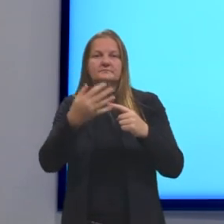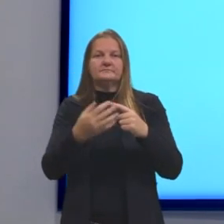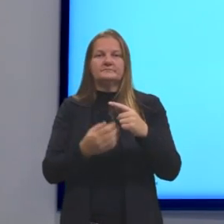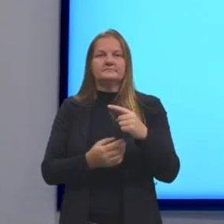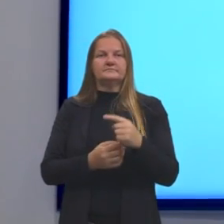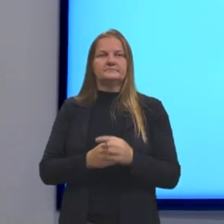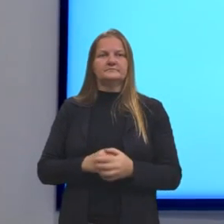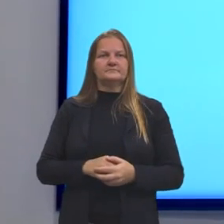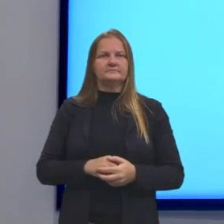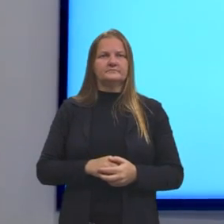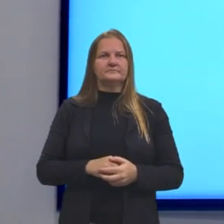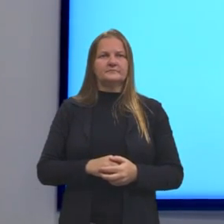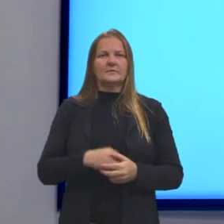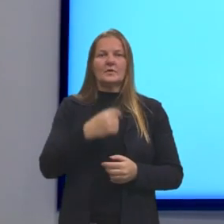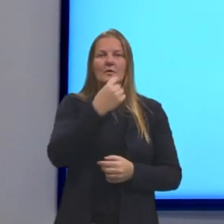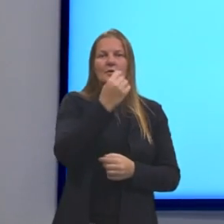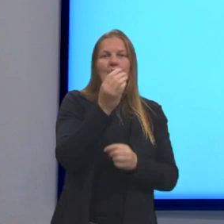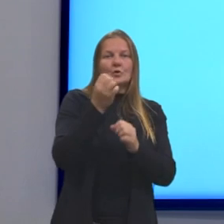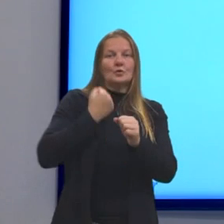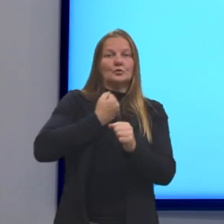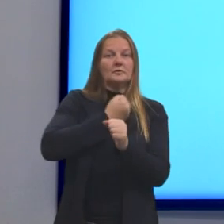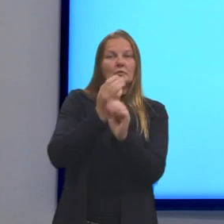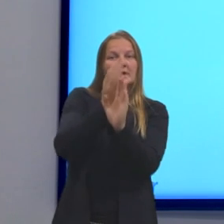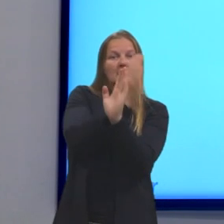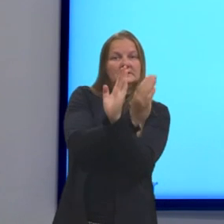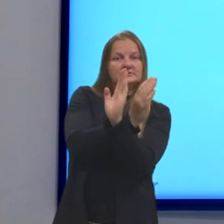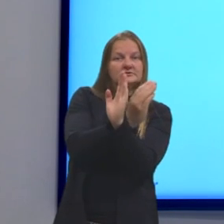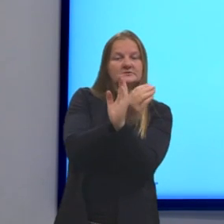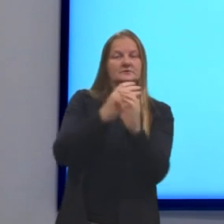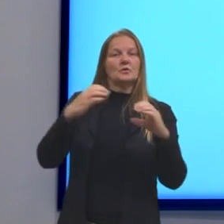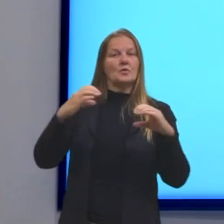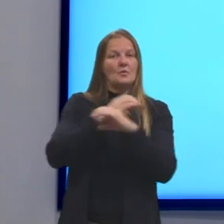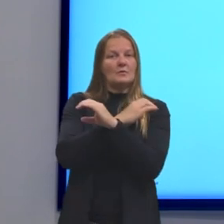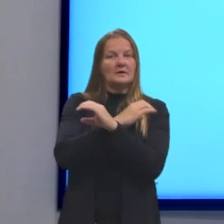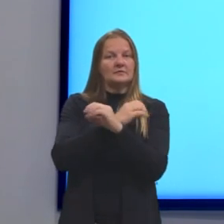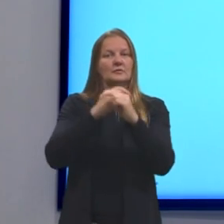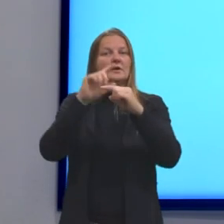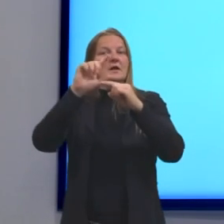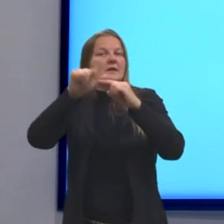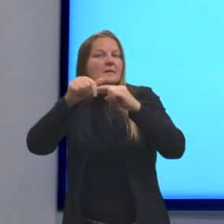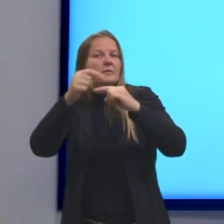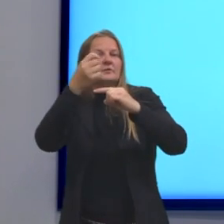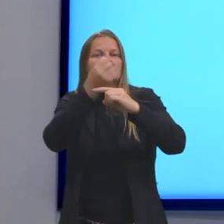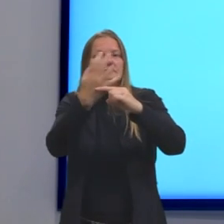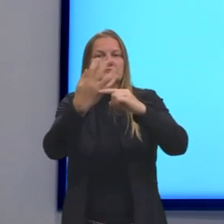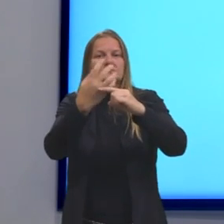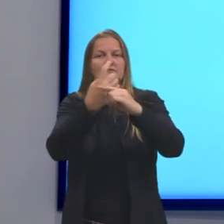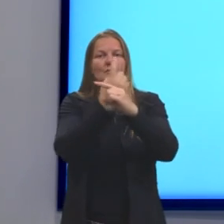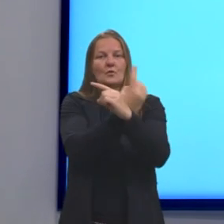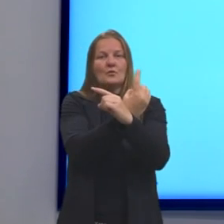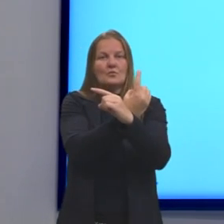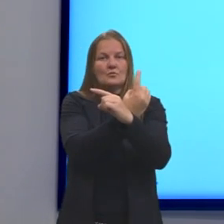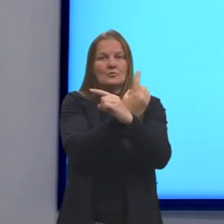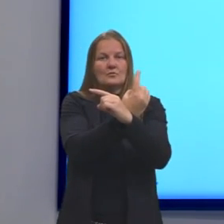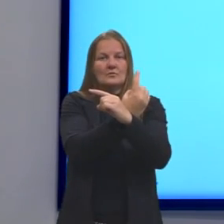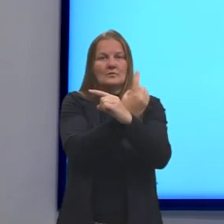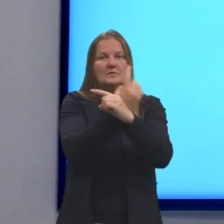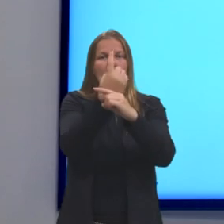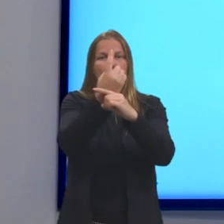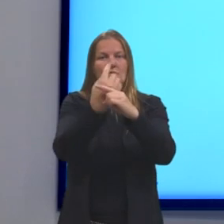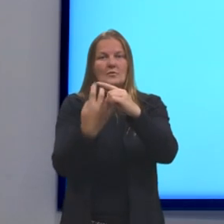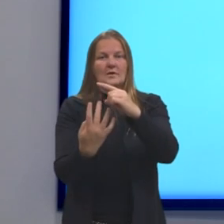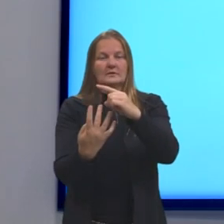número grandão como inteiro e depois lemos a fração. Então, aqui nós temos um inteiro e um